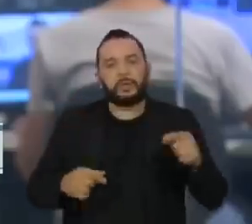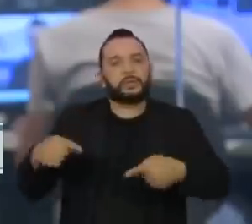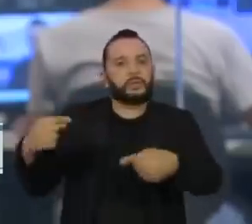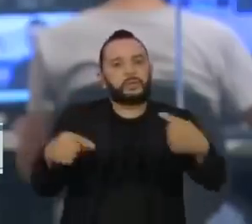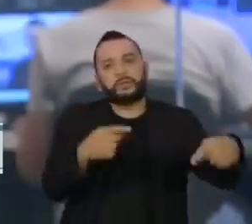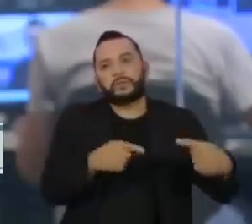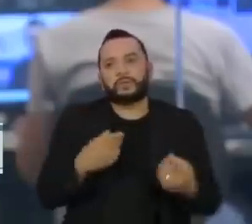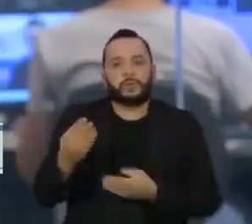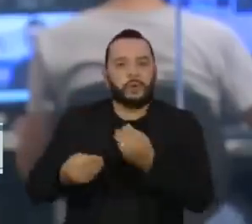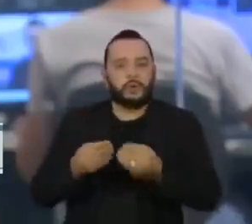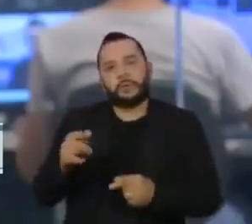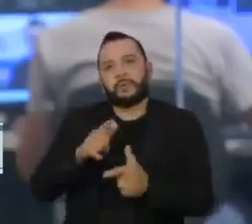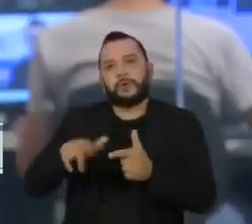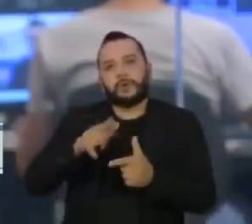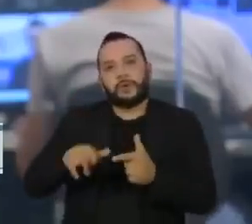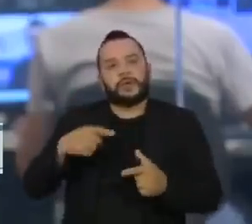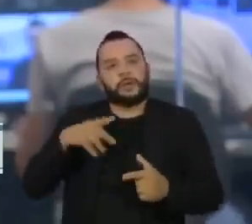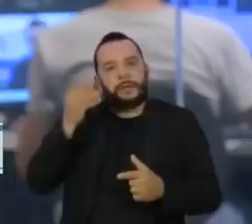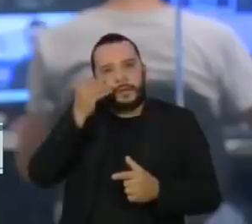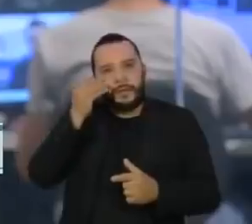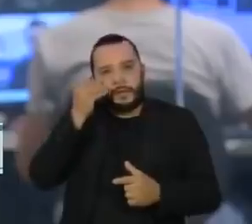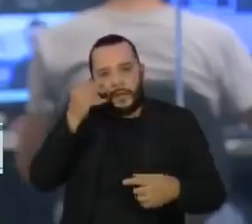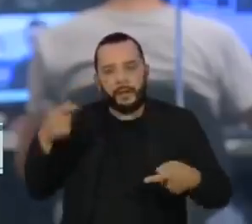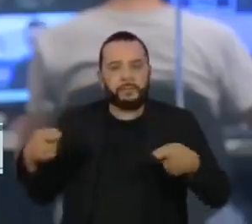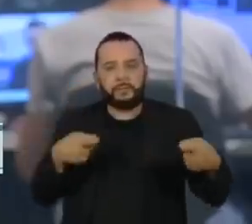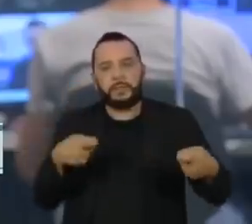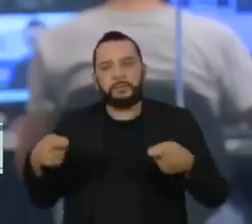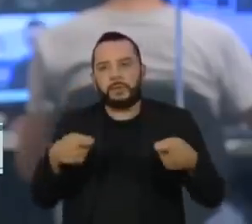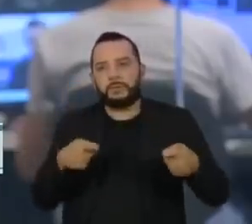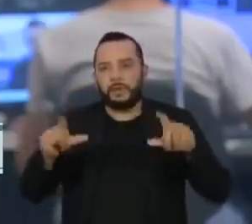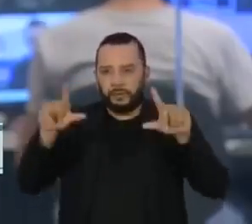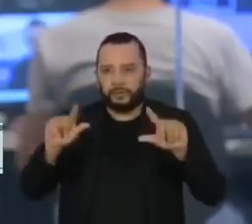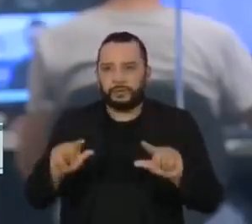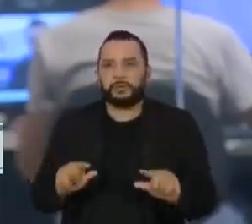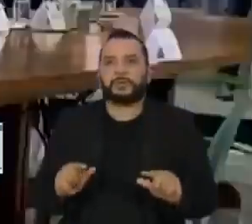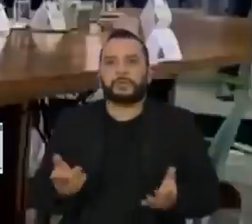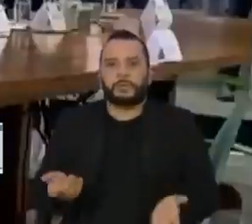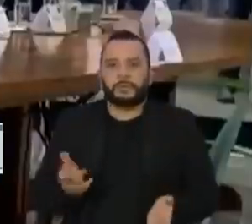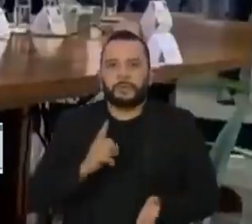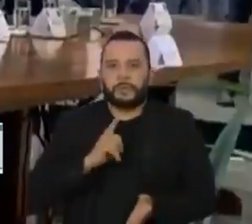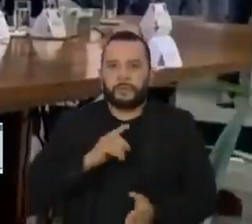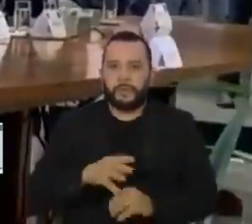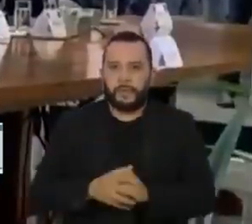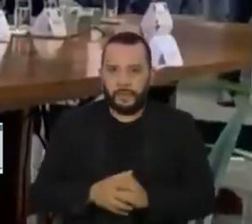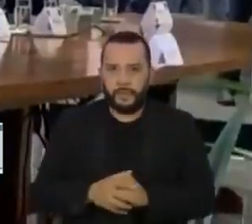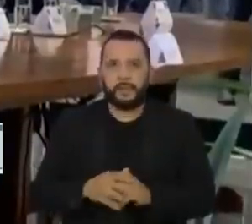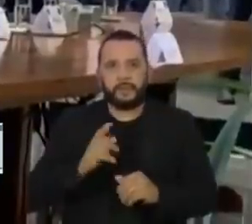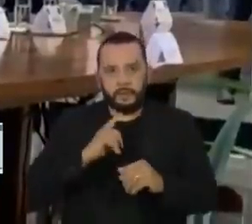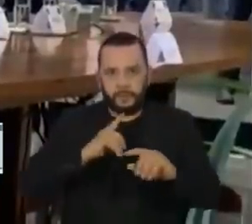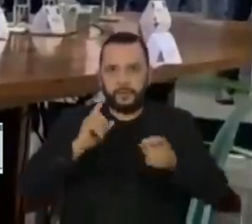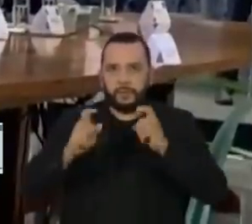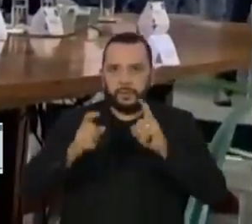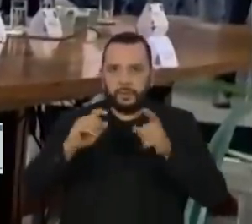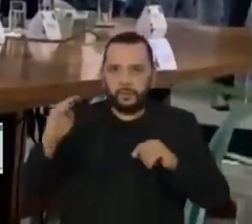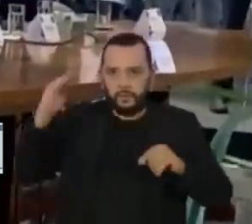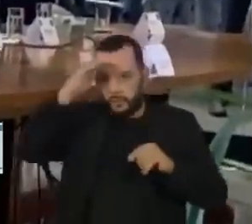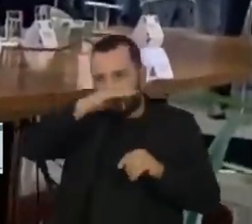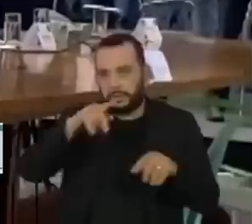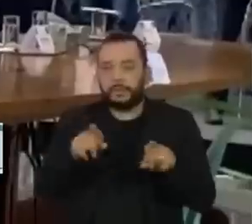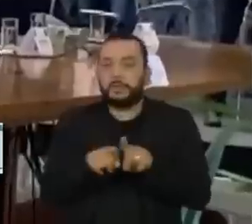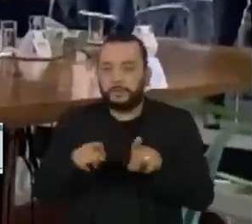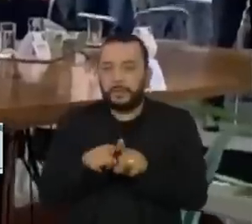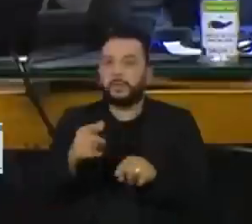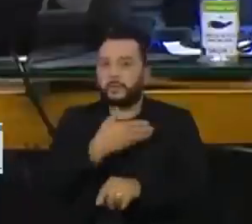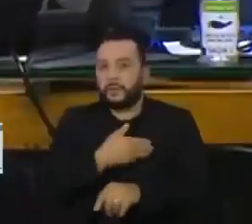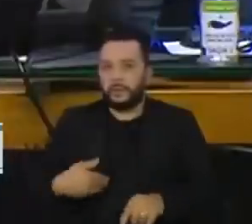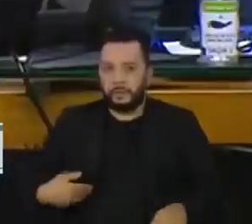discutir a crise e tentar reduzir a tensão política entre os poderes. Além da reunião com Jair Bolsonaro, os